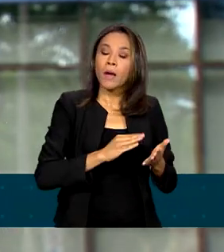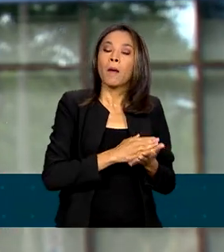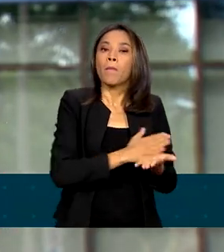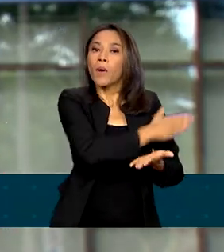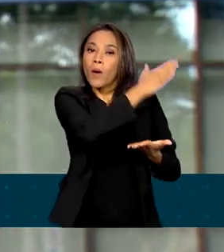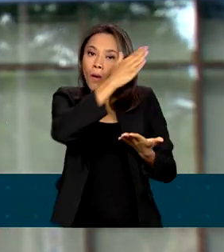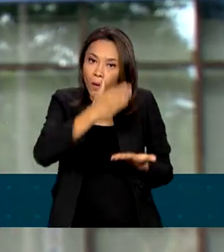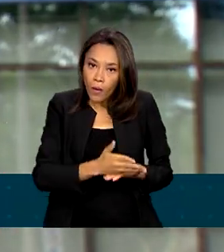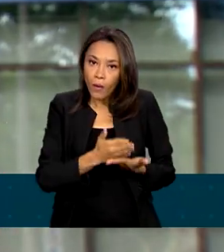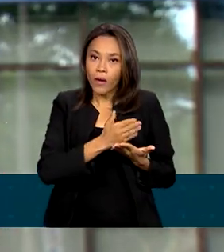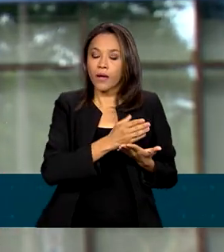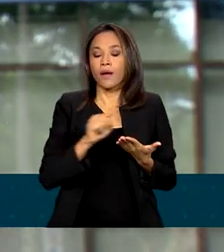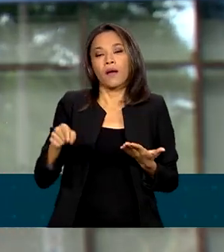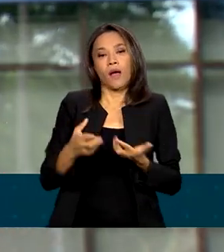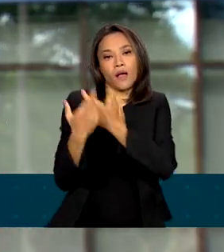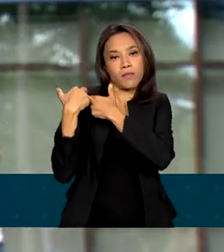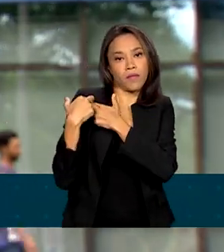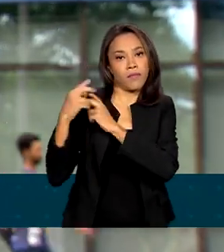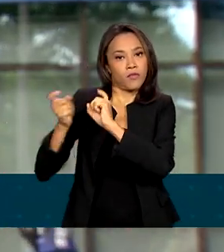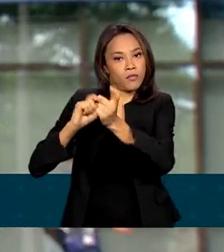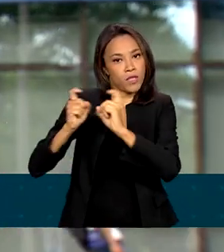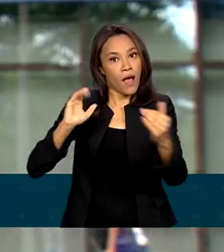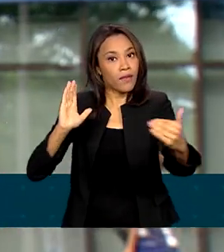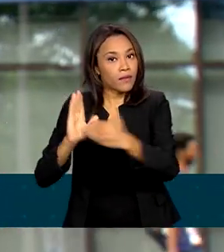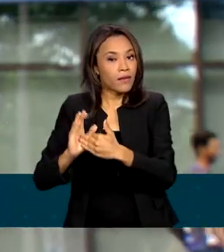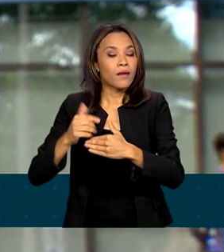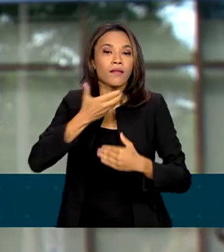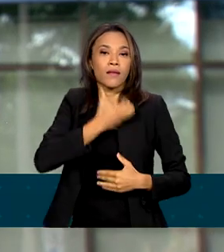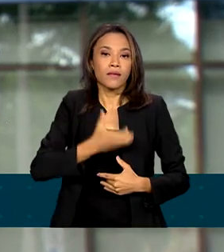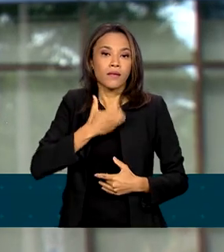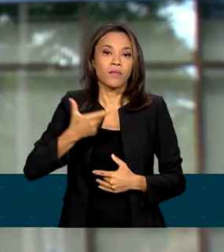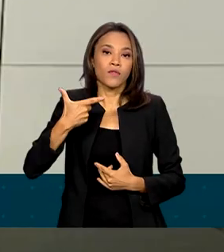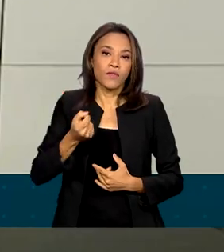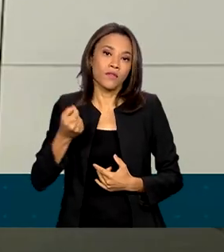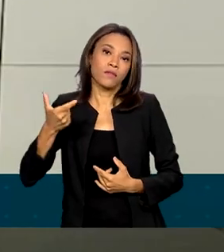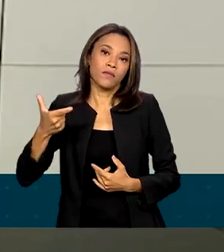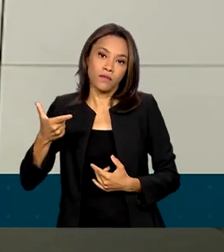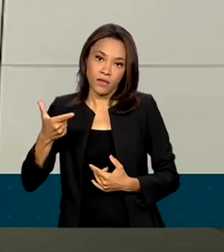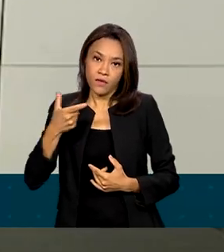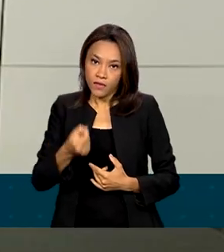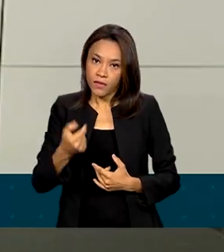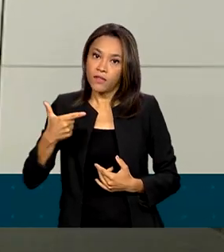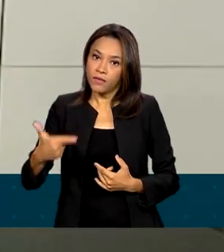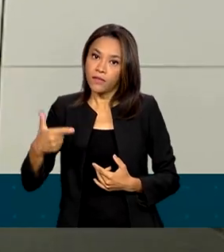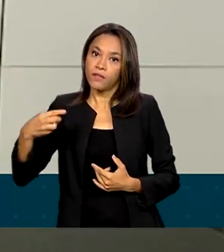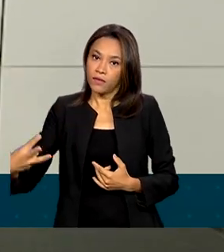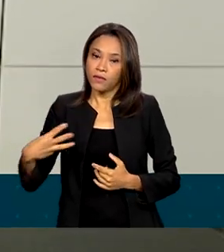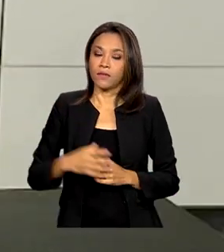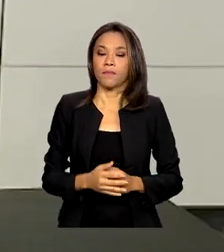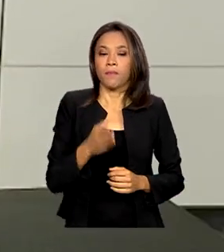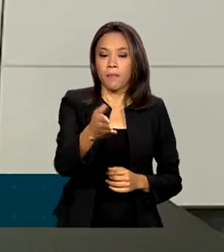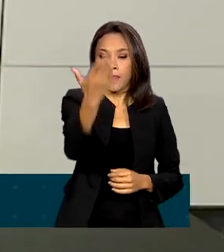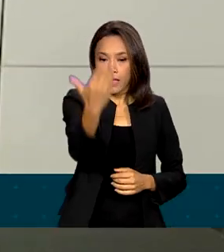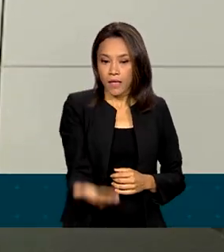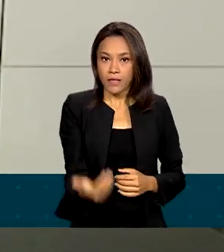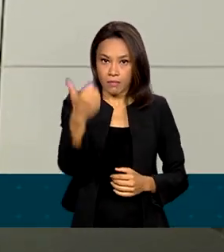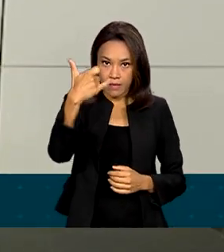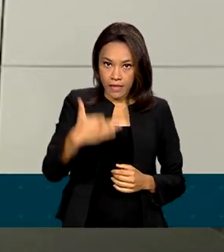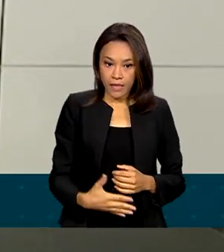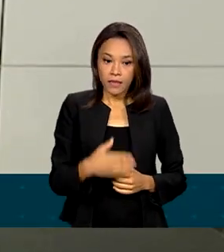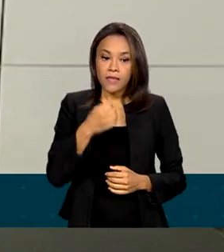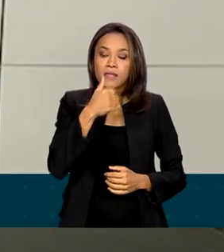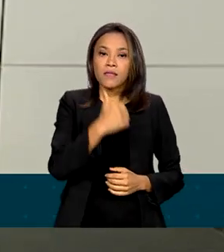pagamento do benefício pelo banco até dezembro de 2023. Cerca de 650 mil